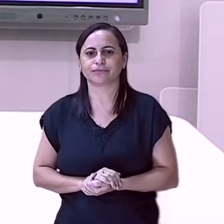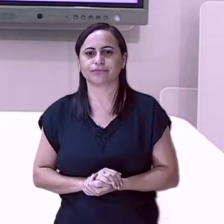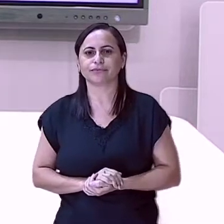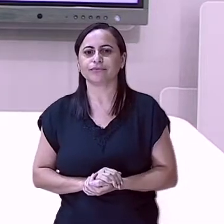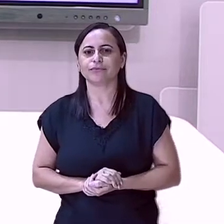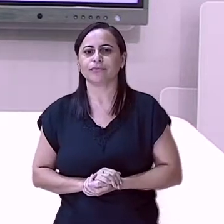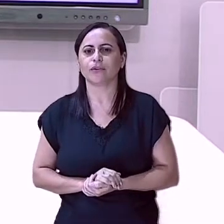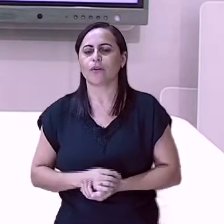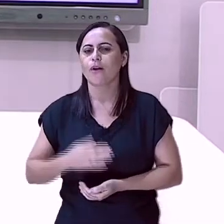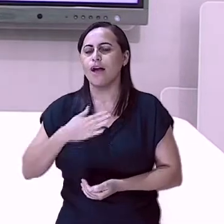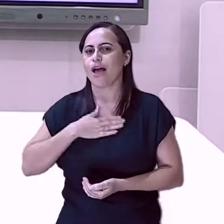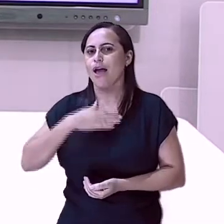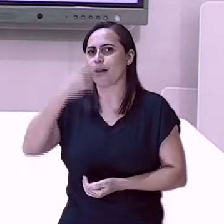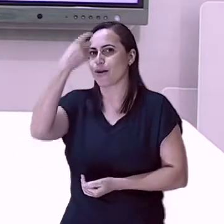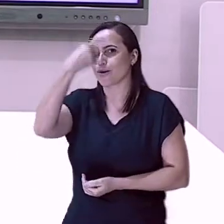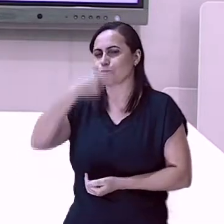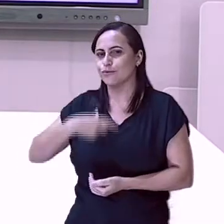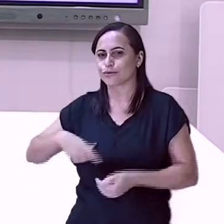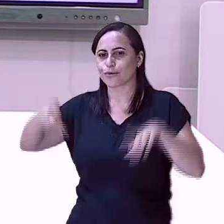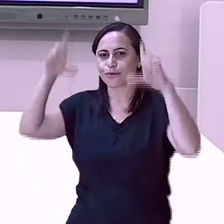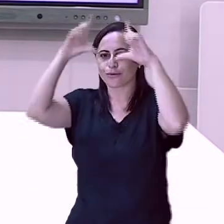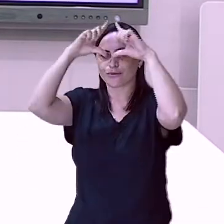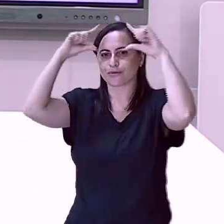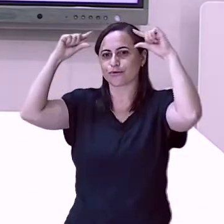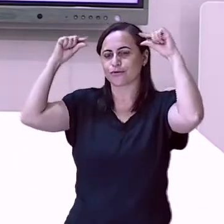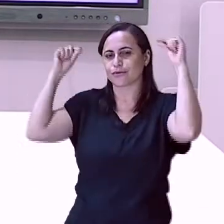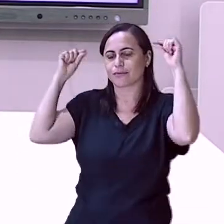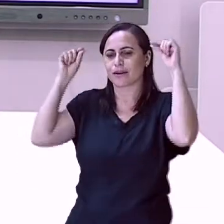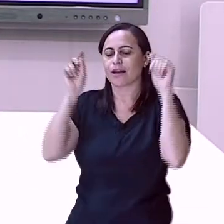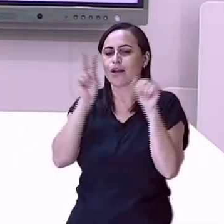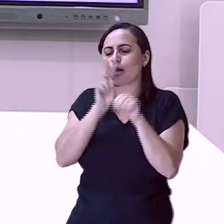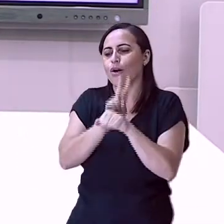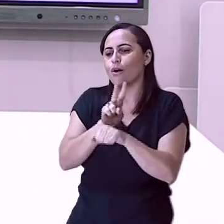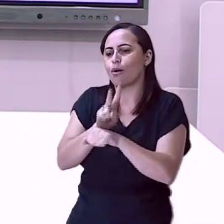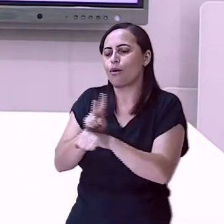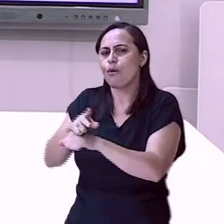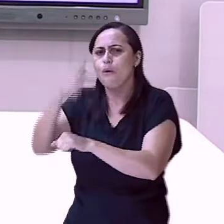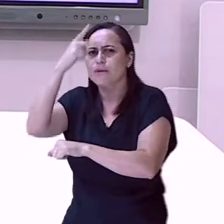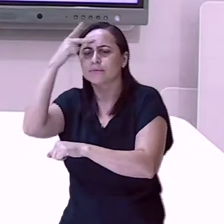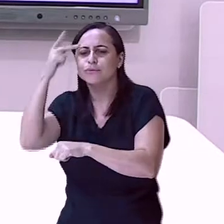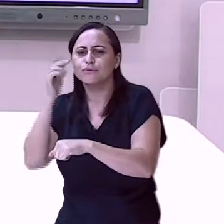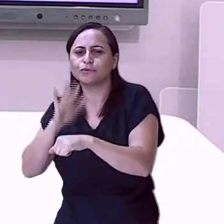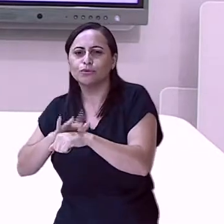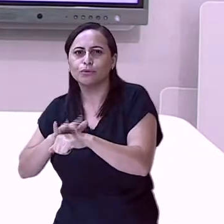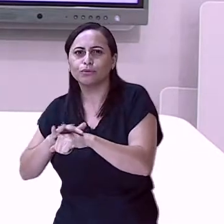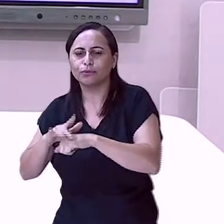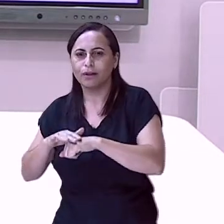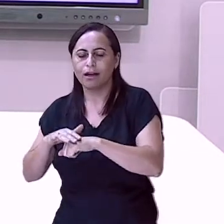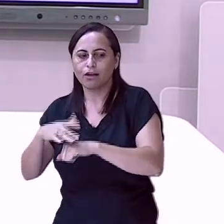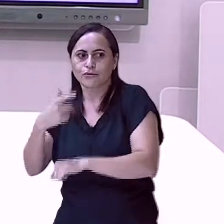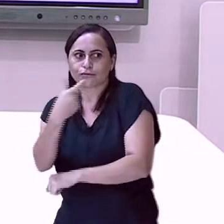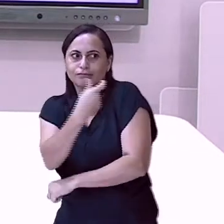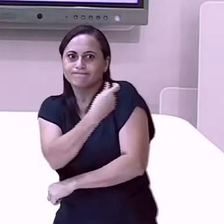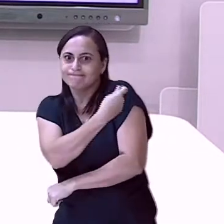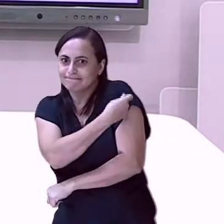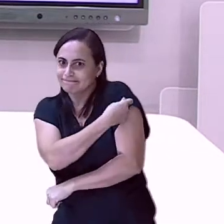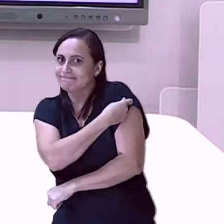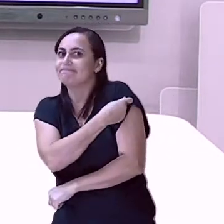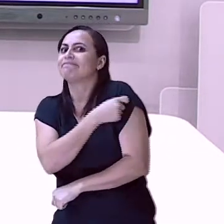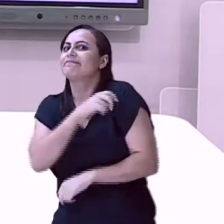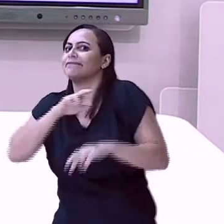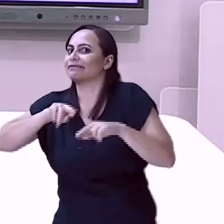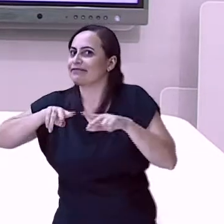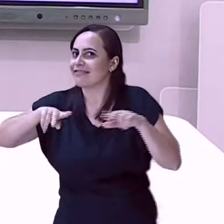Eu sou enfermeira. Eu cuido dos doentes e dou injeção em muita